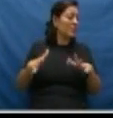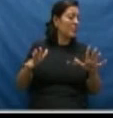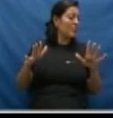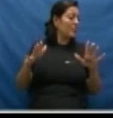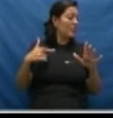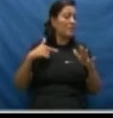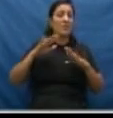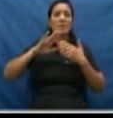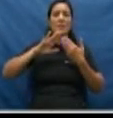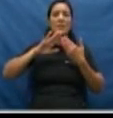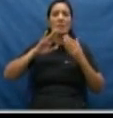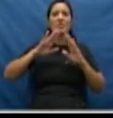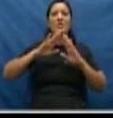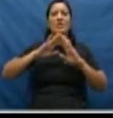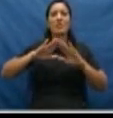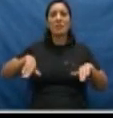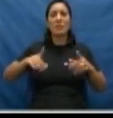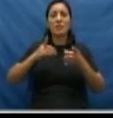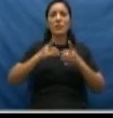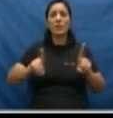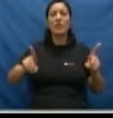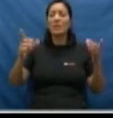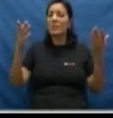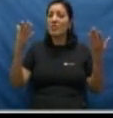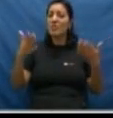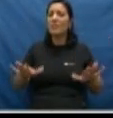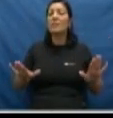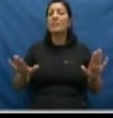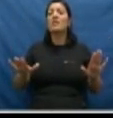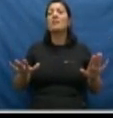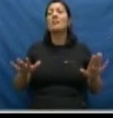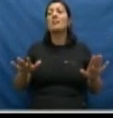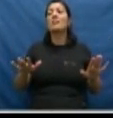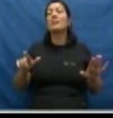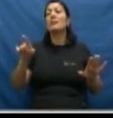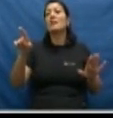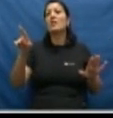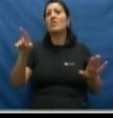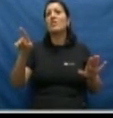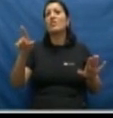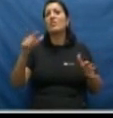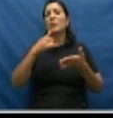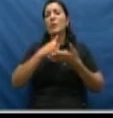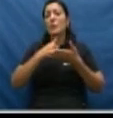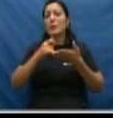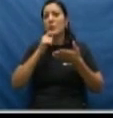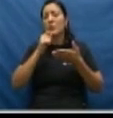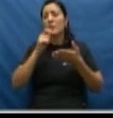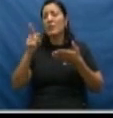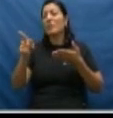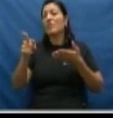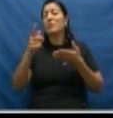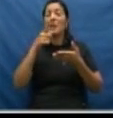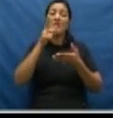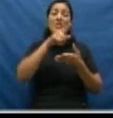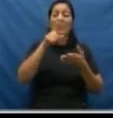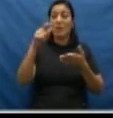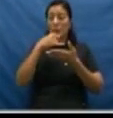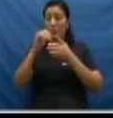não querem a separação, porque tem o outro lado desta pessoa que muitas vezes faz o uso da droga e do álcool, que é uma pessoa boa.